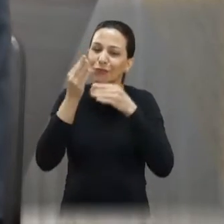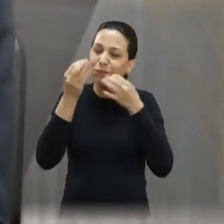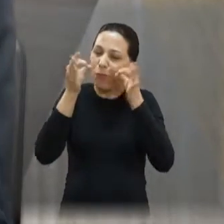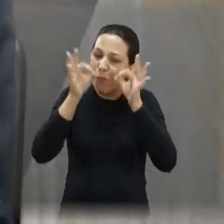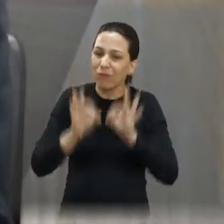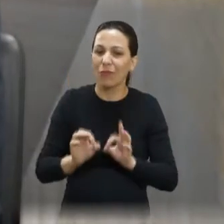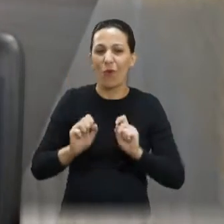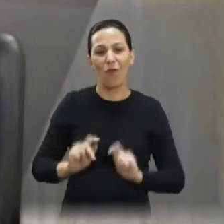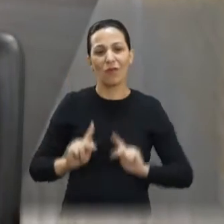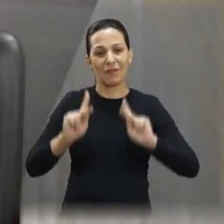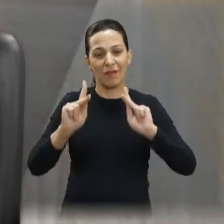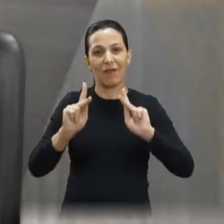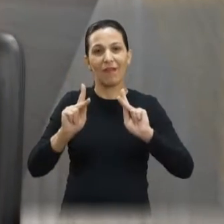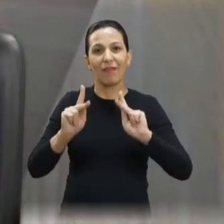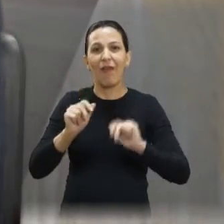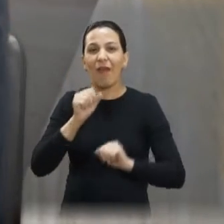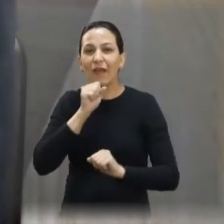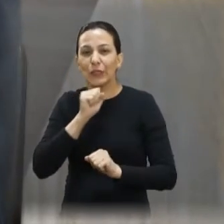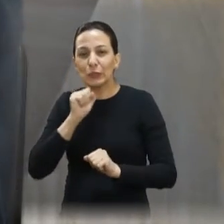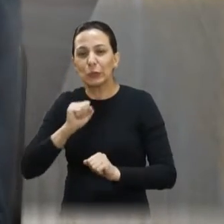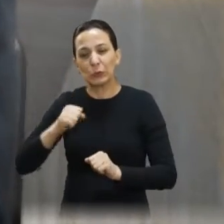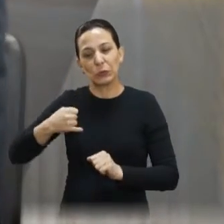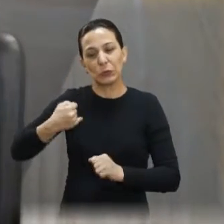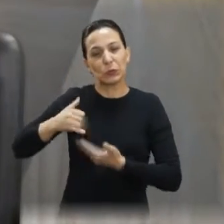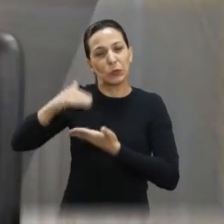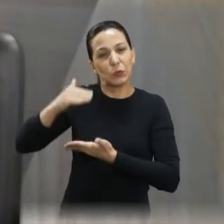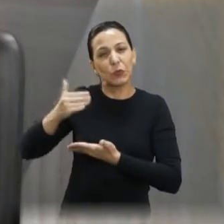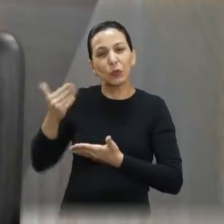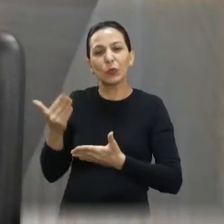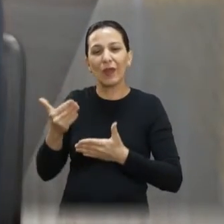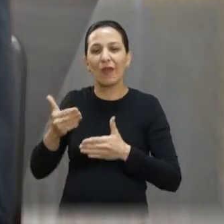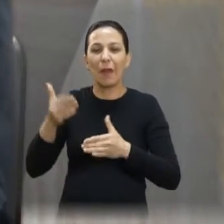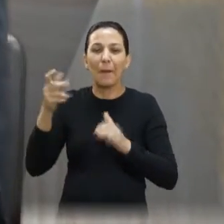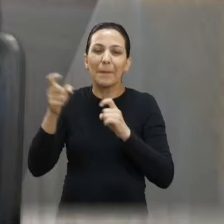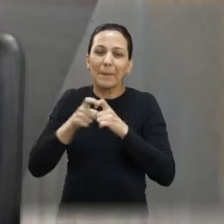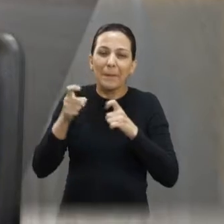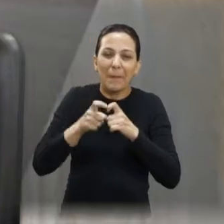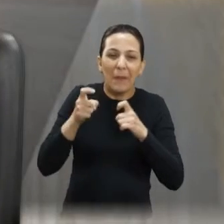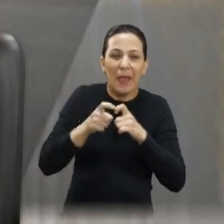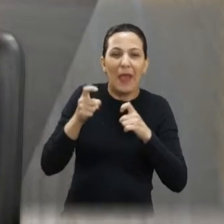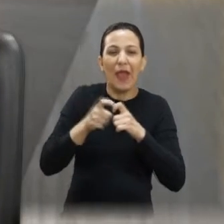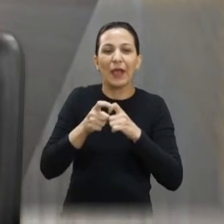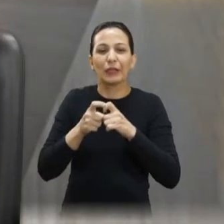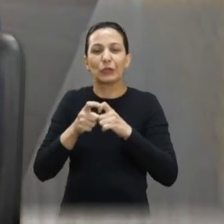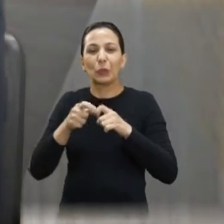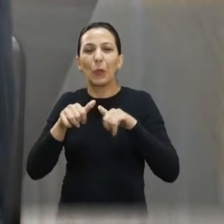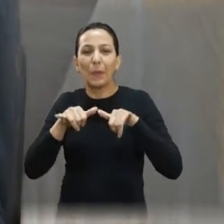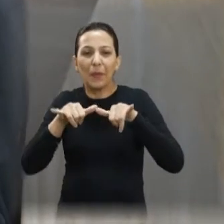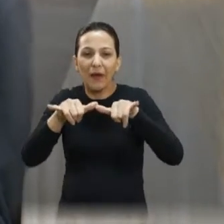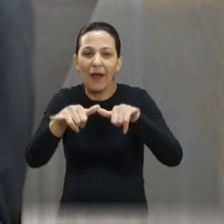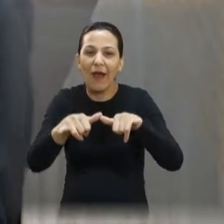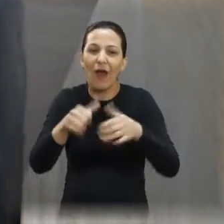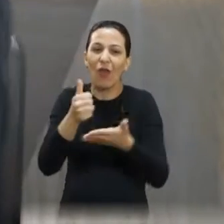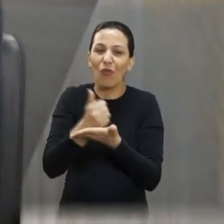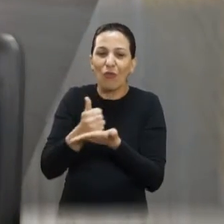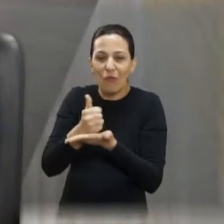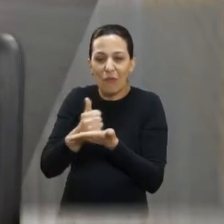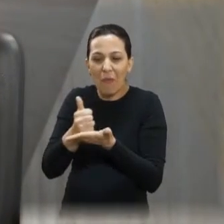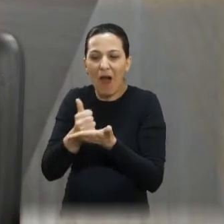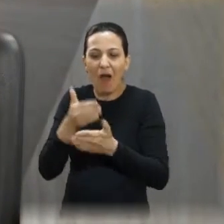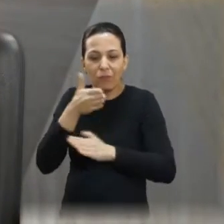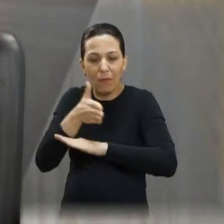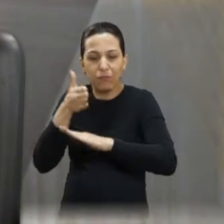Nós levamos a senhorinha idosa no médico, levamos nos mercados a fazer compra, levamos na farmácia. Então, os taxistas têm o cliente